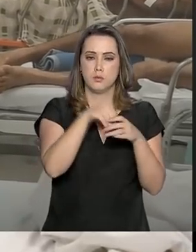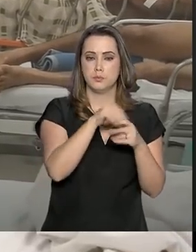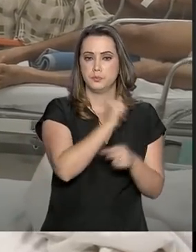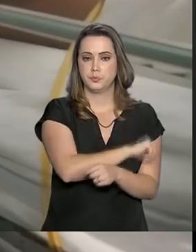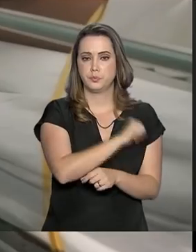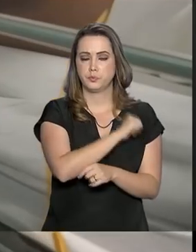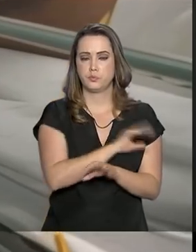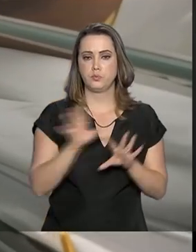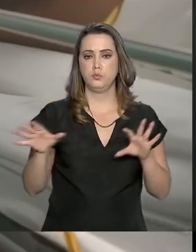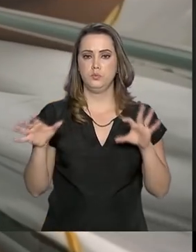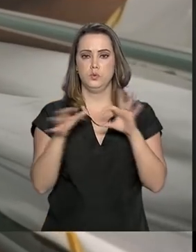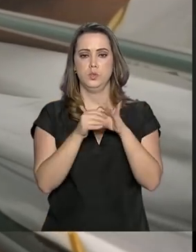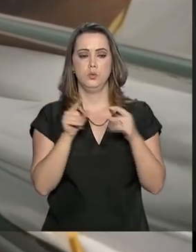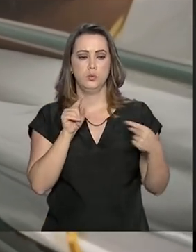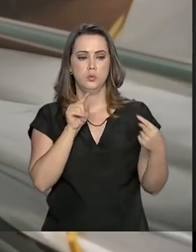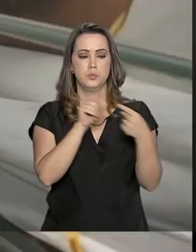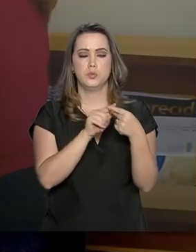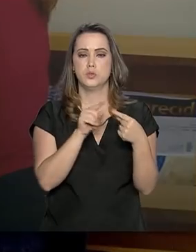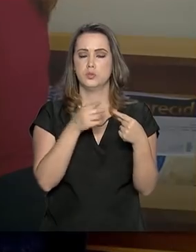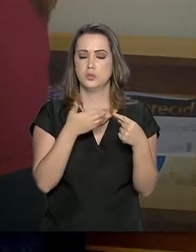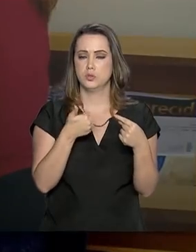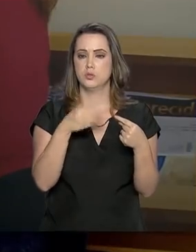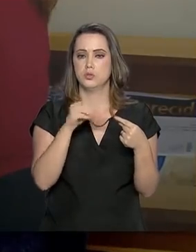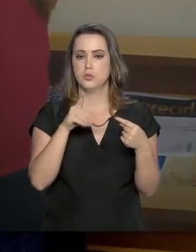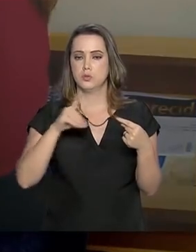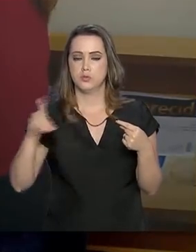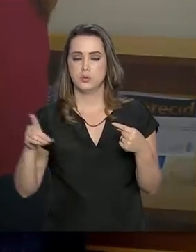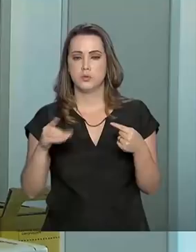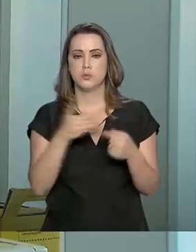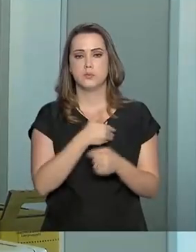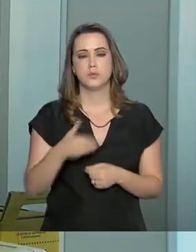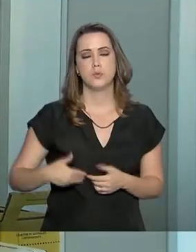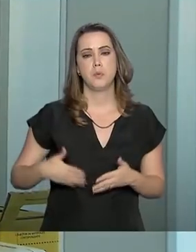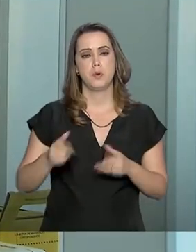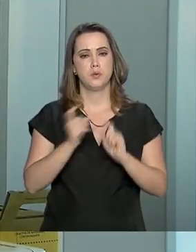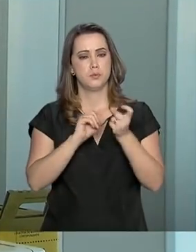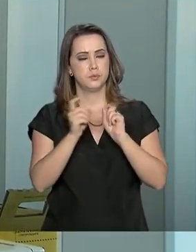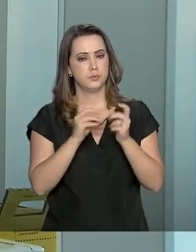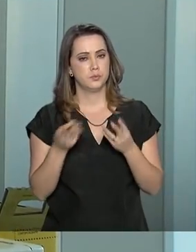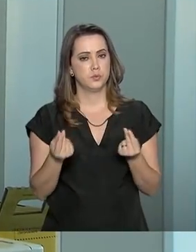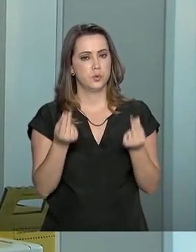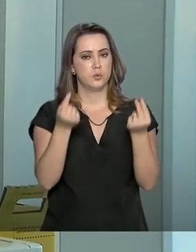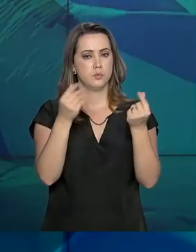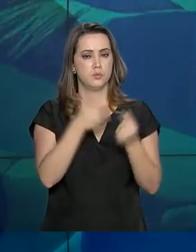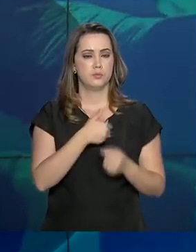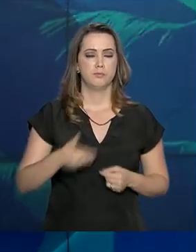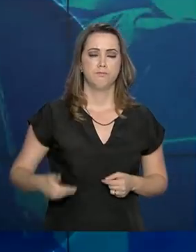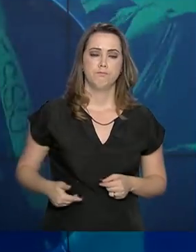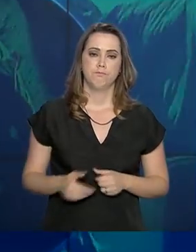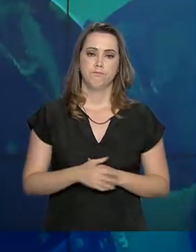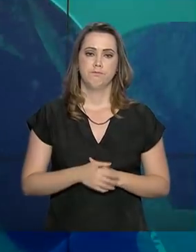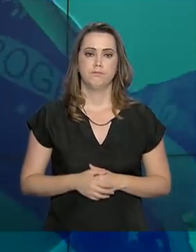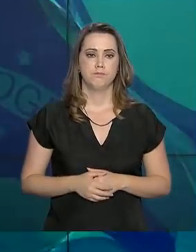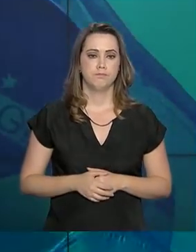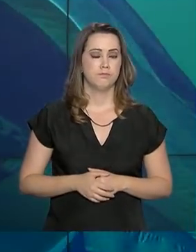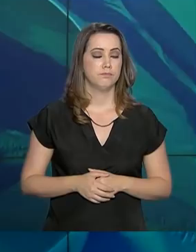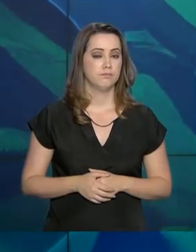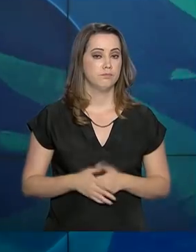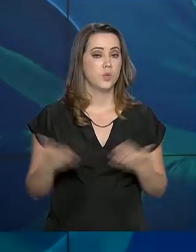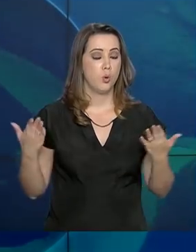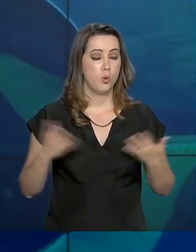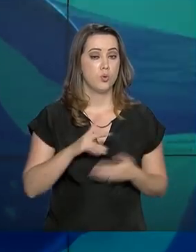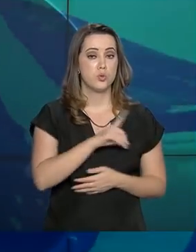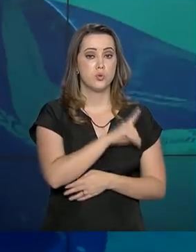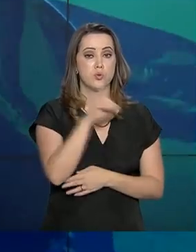faz parte da meta dos 100 dias de governo de melhorar a gestão e uso dos recursos públicos. Hoje é dia